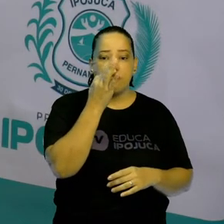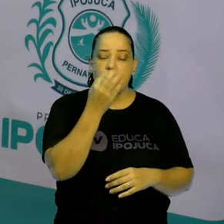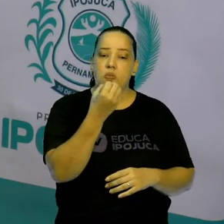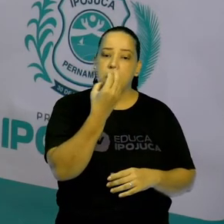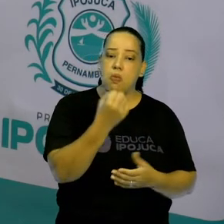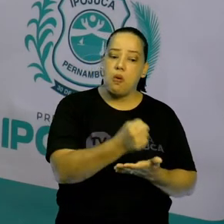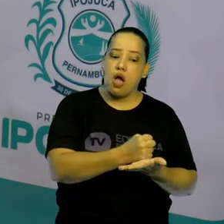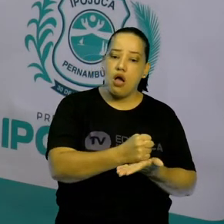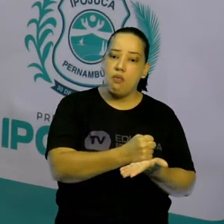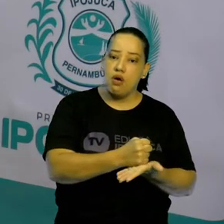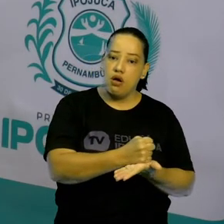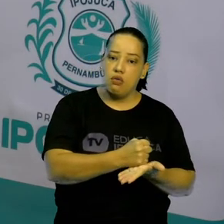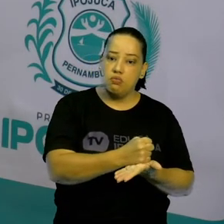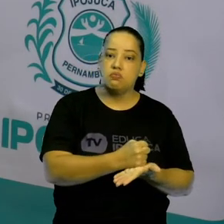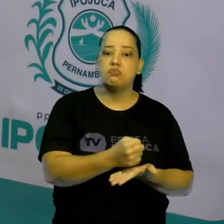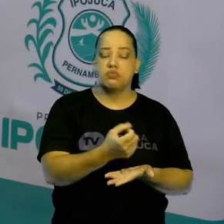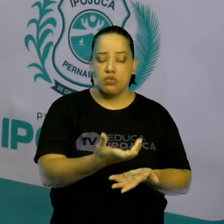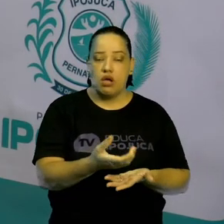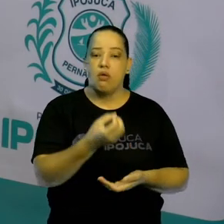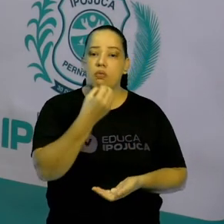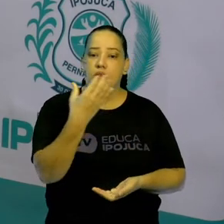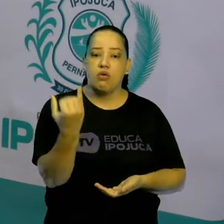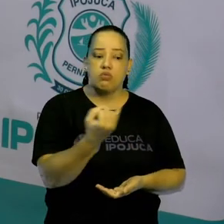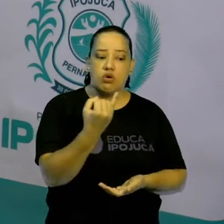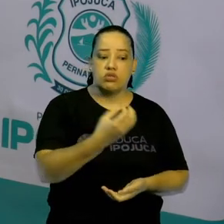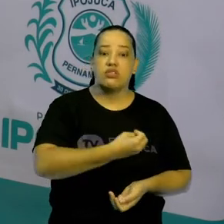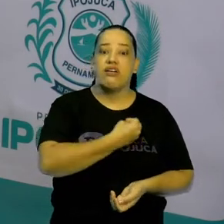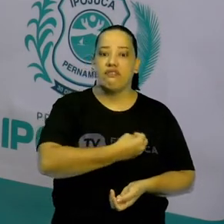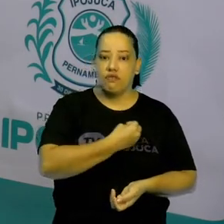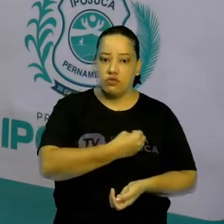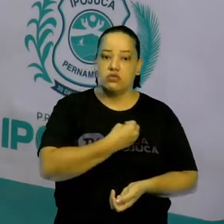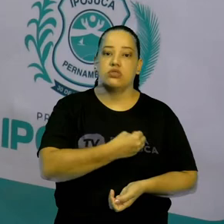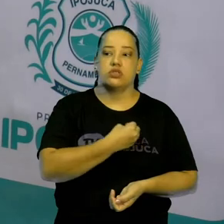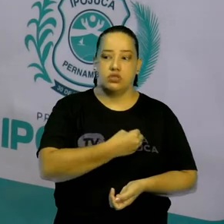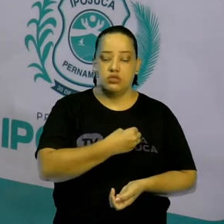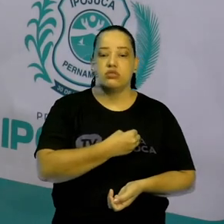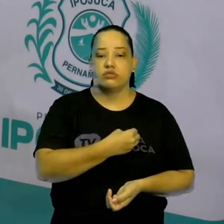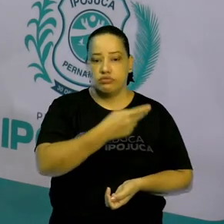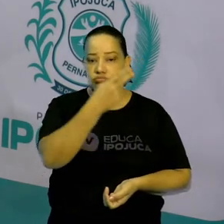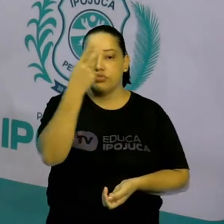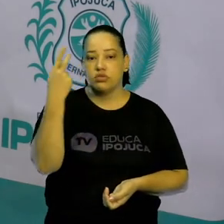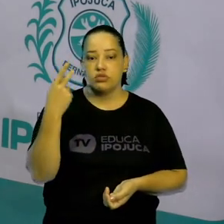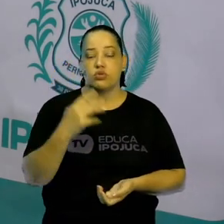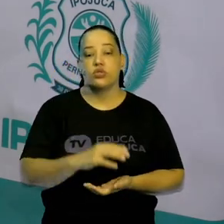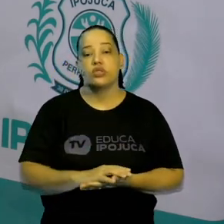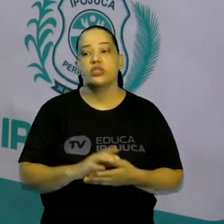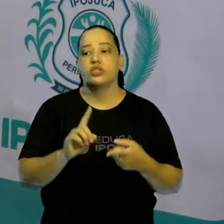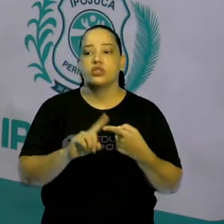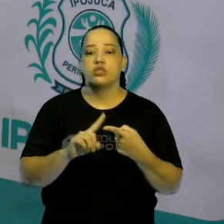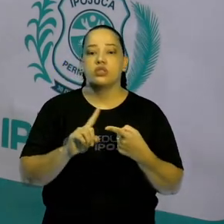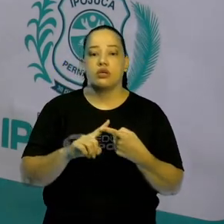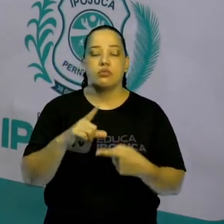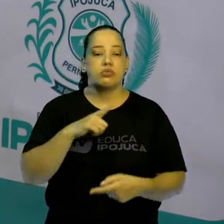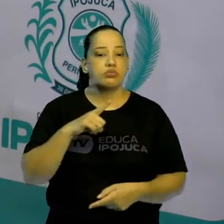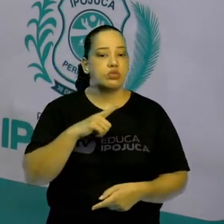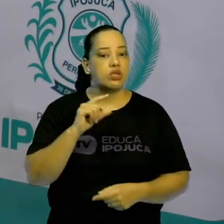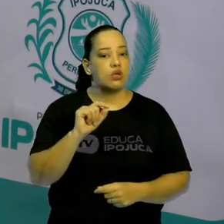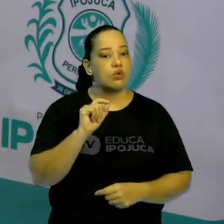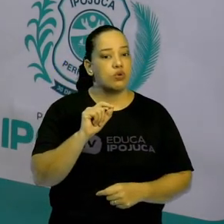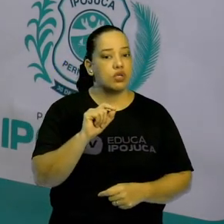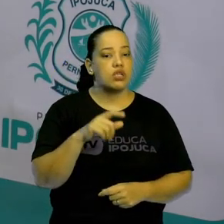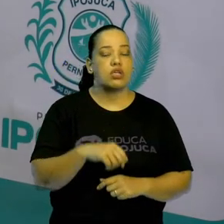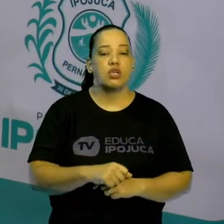muito importante para a vida de muitas pessoas. Certo? E também nós temos ali uma